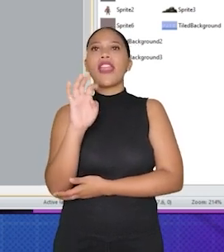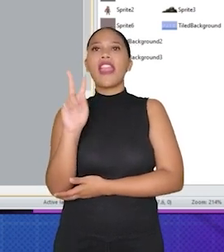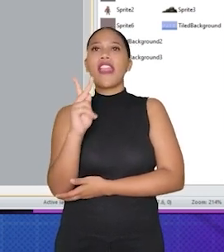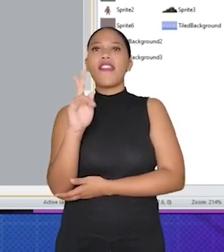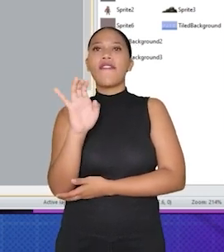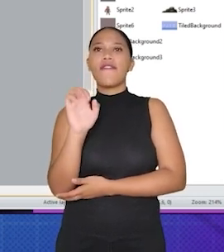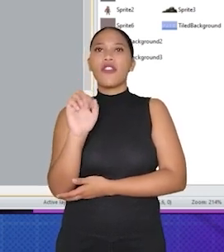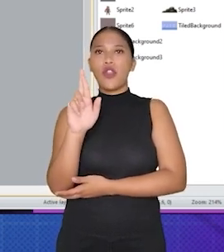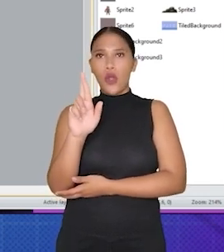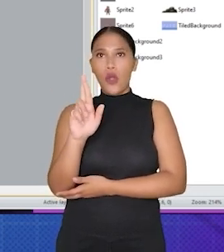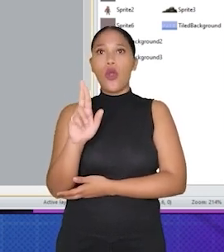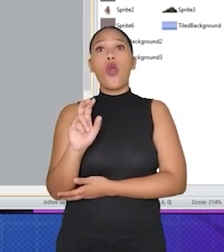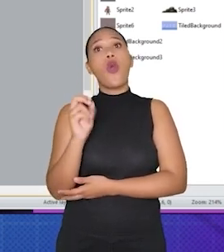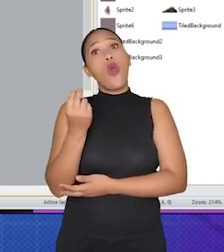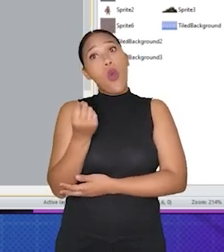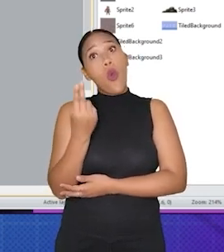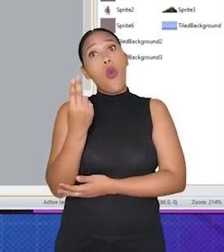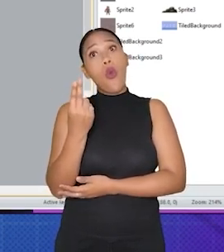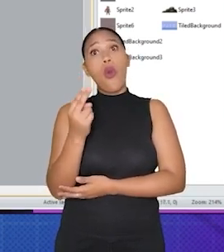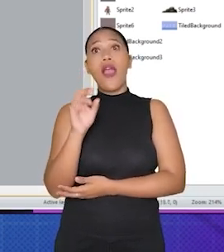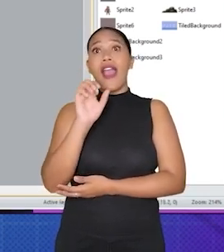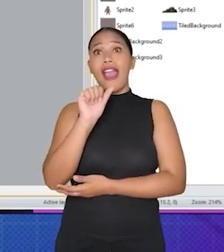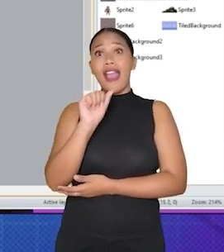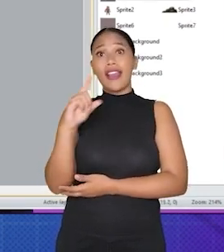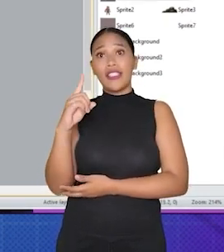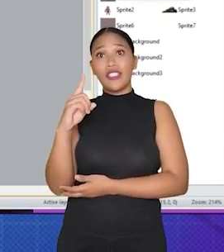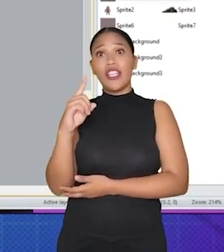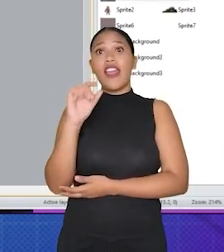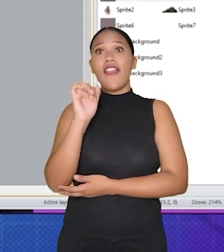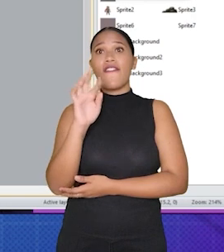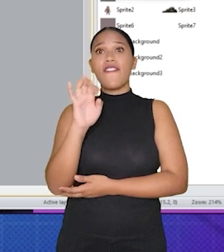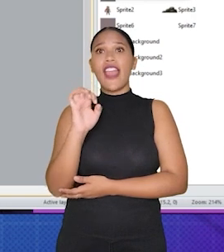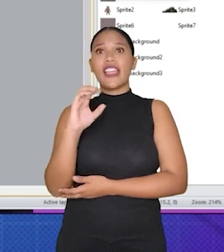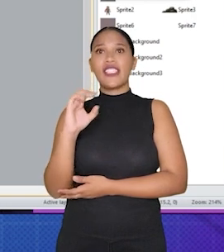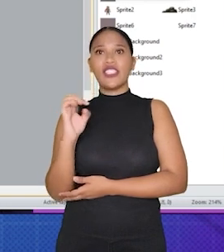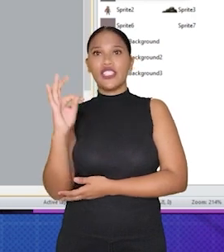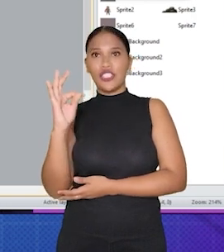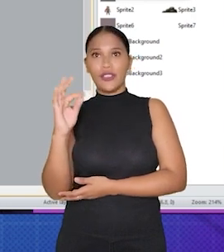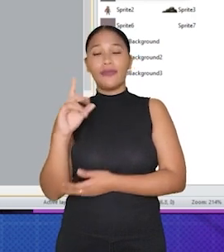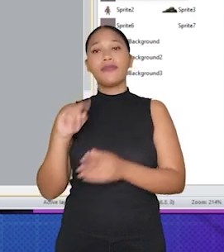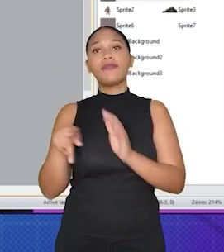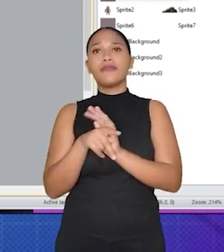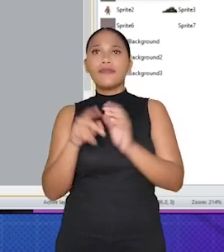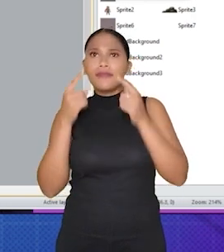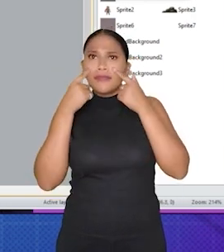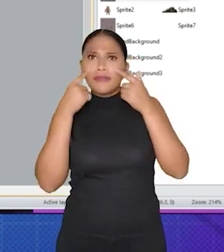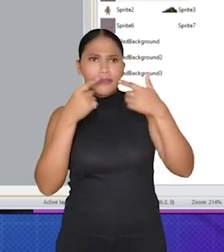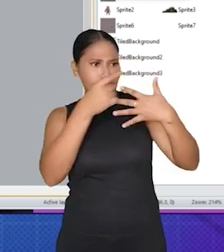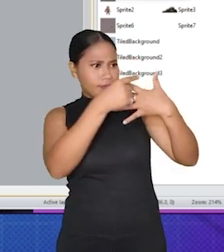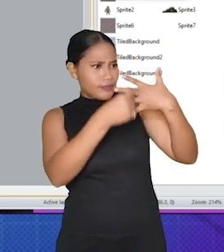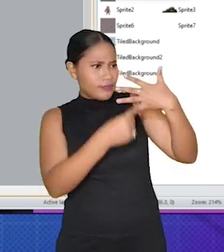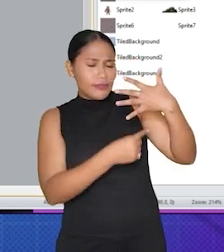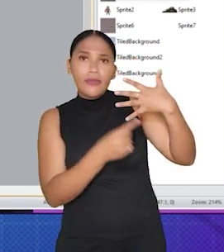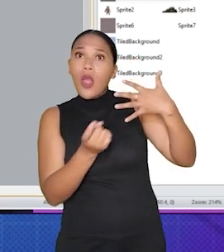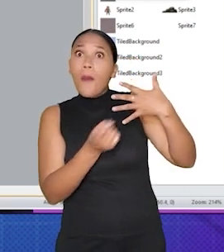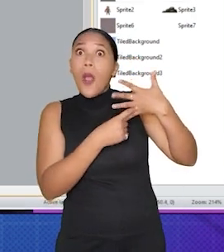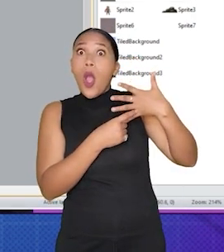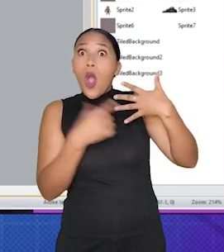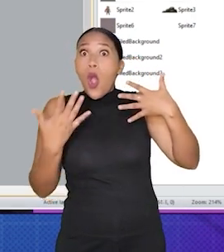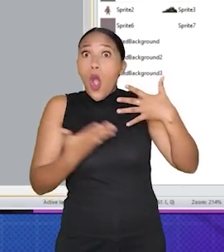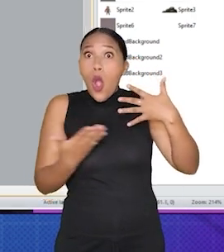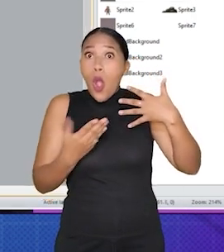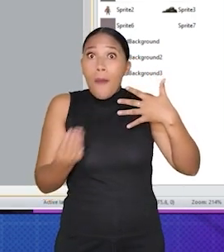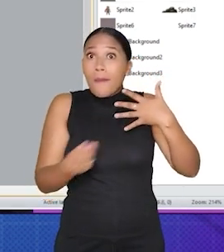Adicionar Comportamento, ou Add Effect, Adicionar Efeito. Na lista que aparece, você deve ver o plugin que acabou de